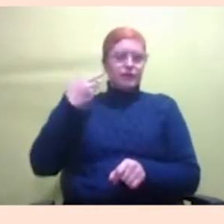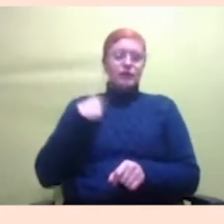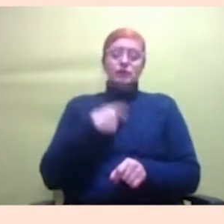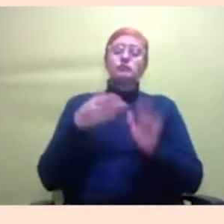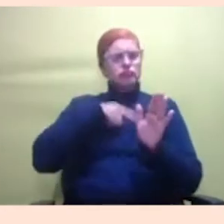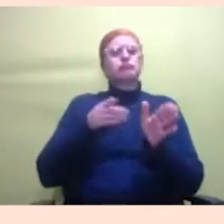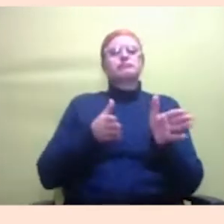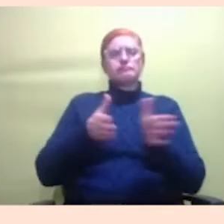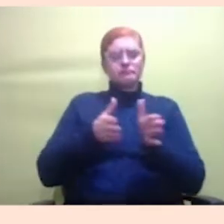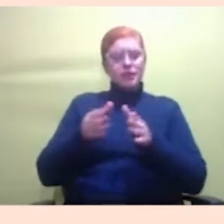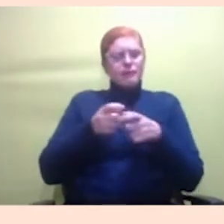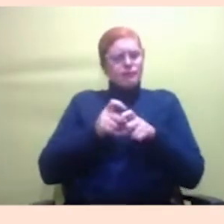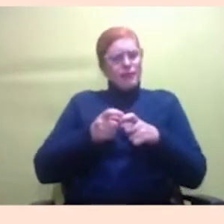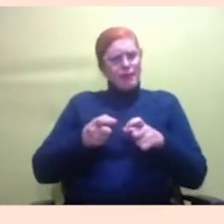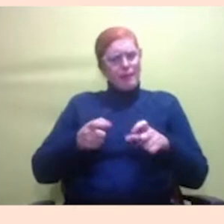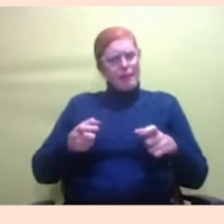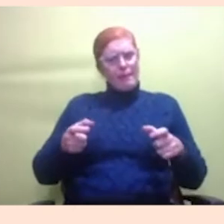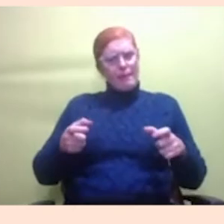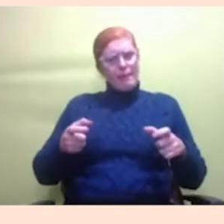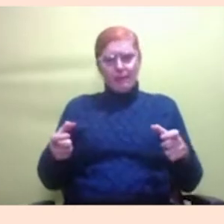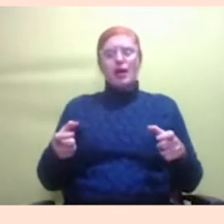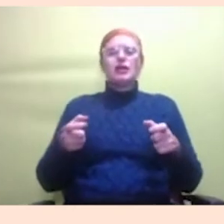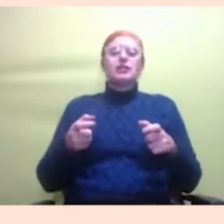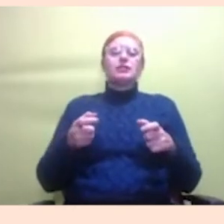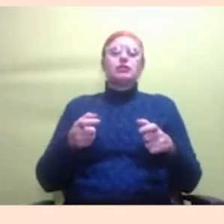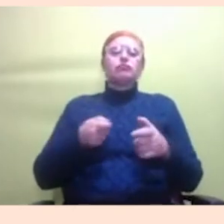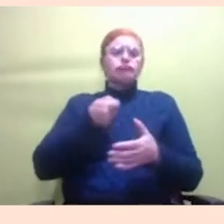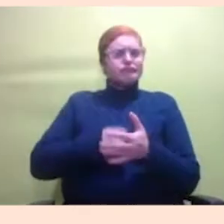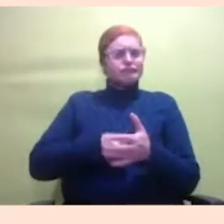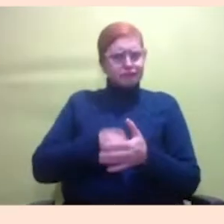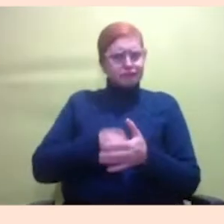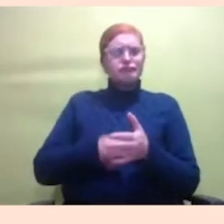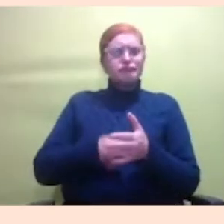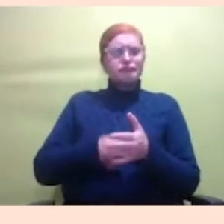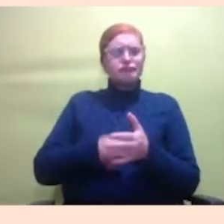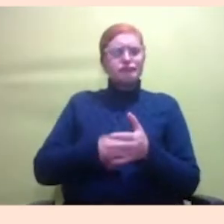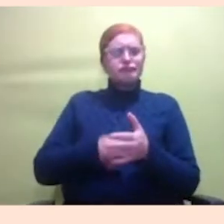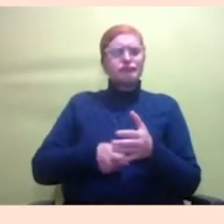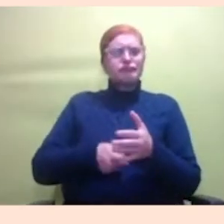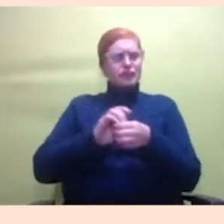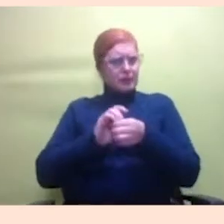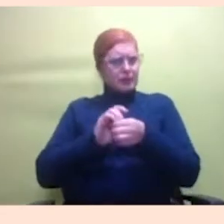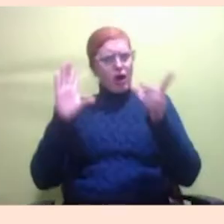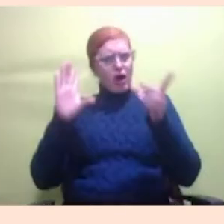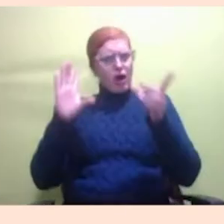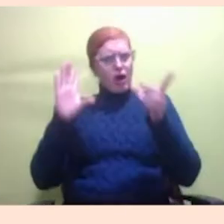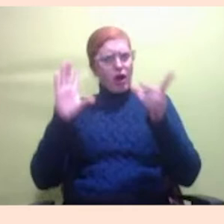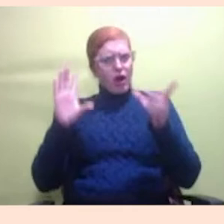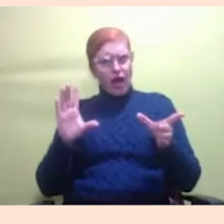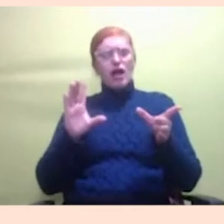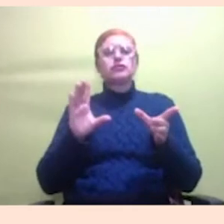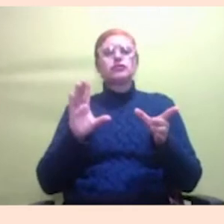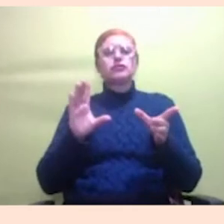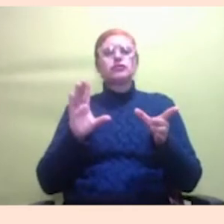ampliar cada vez mais, tentar democratizar esse espaço feminista que a gente constrói. Então,